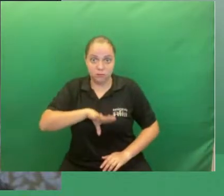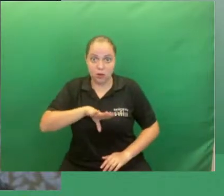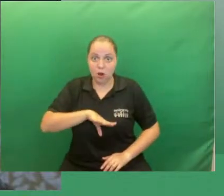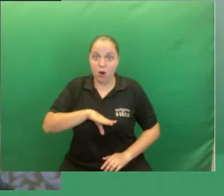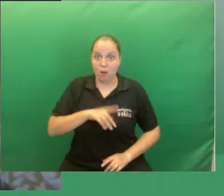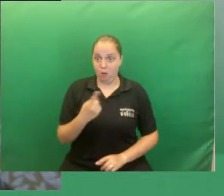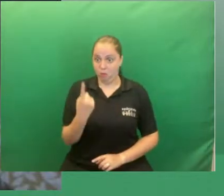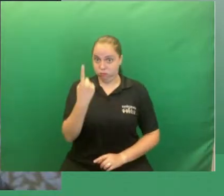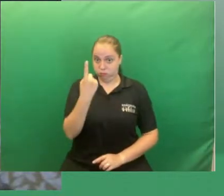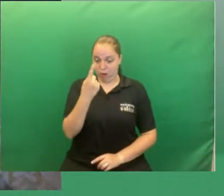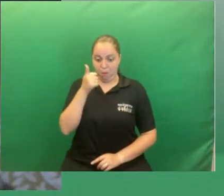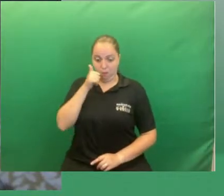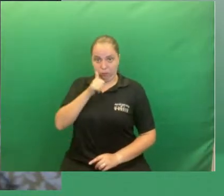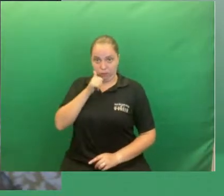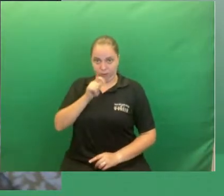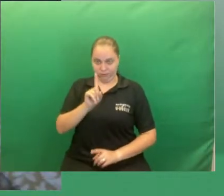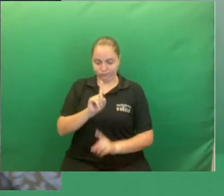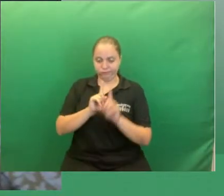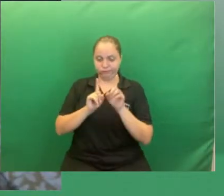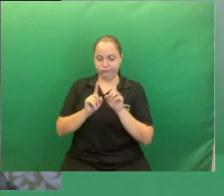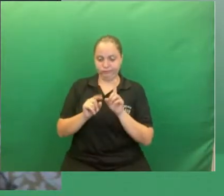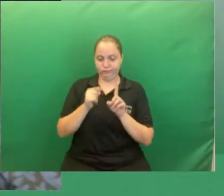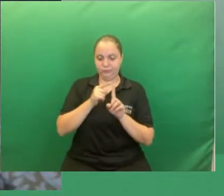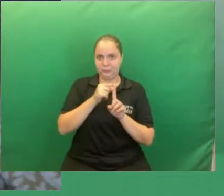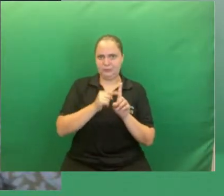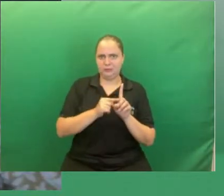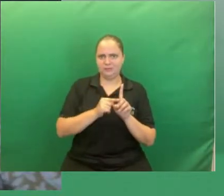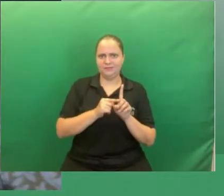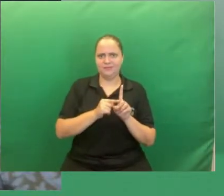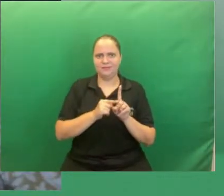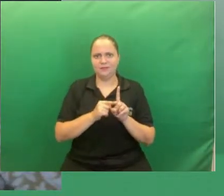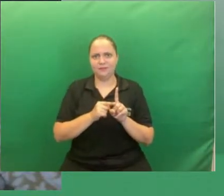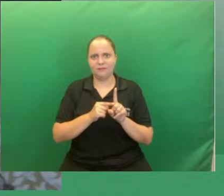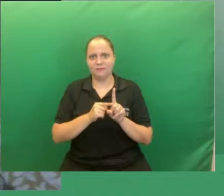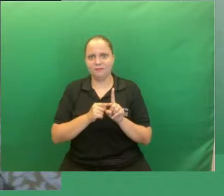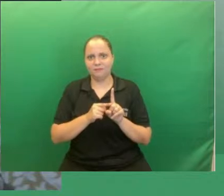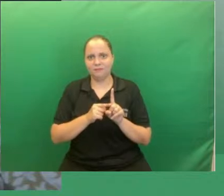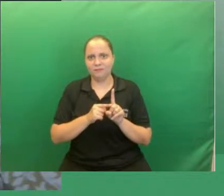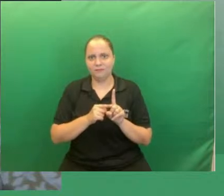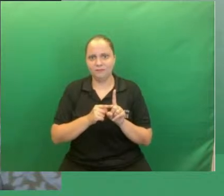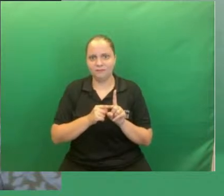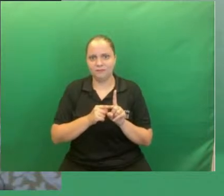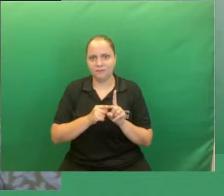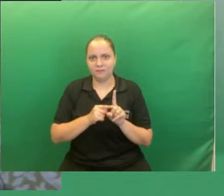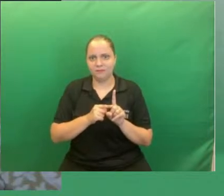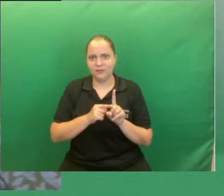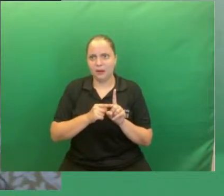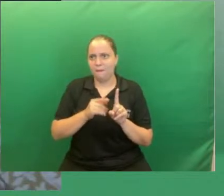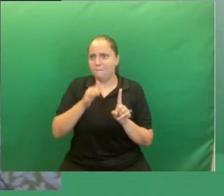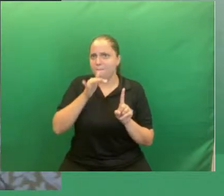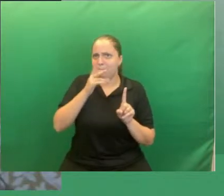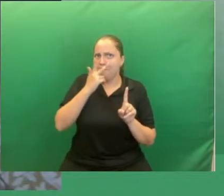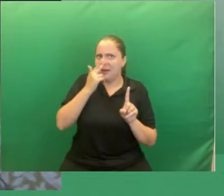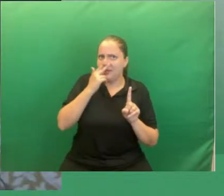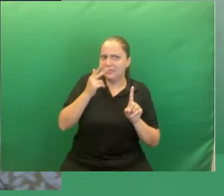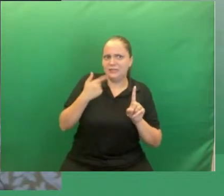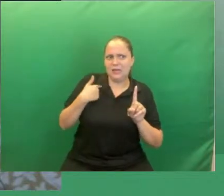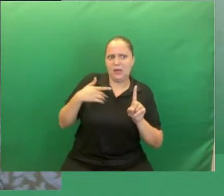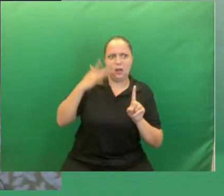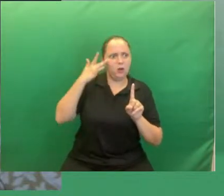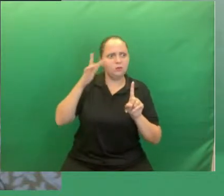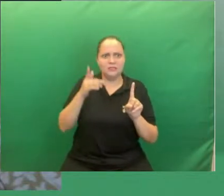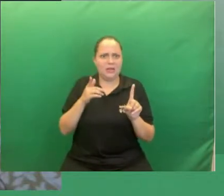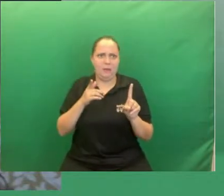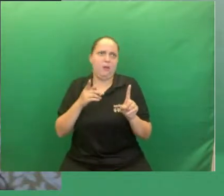professora que parece não ter o conhecimento adequado sobre os usos das variedades